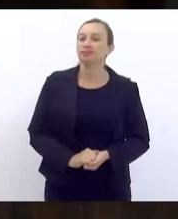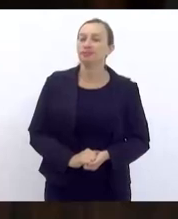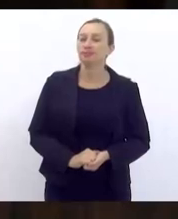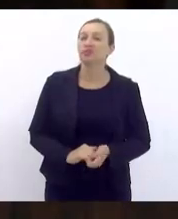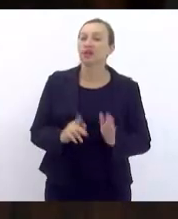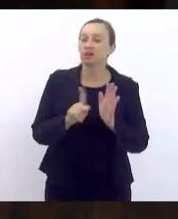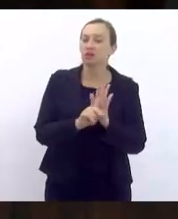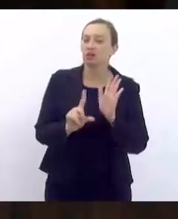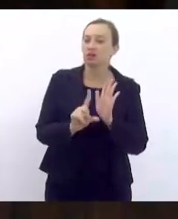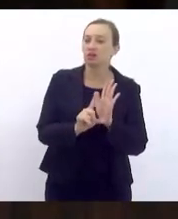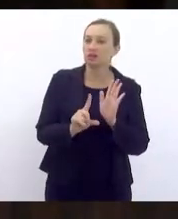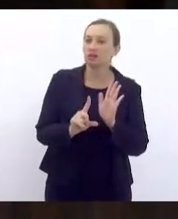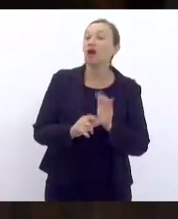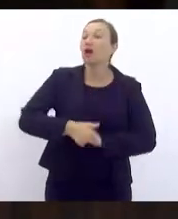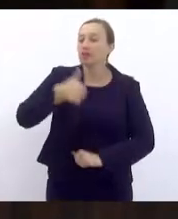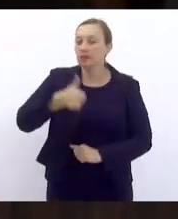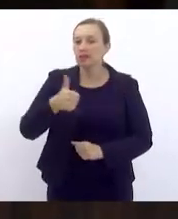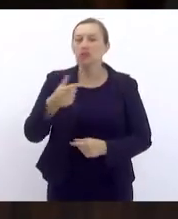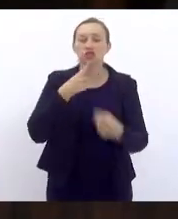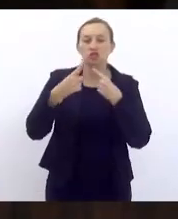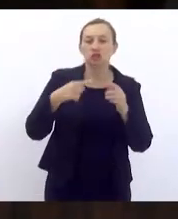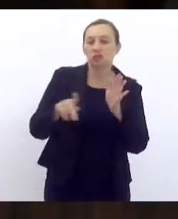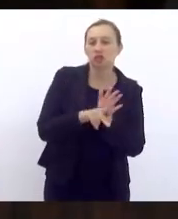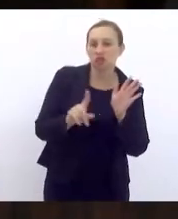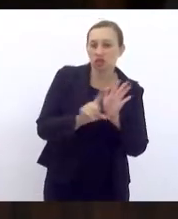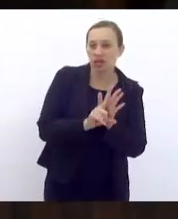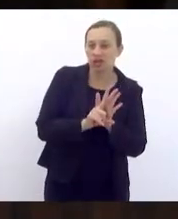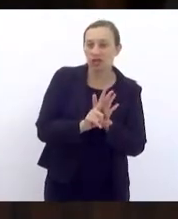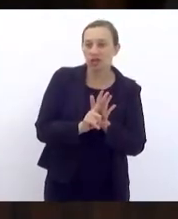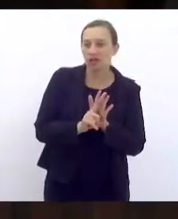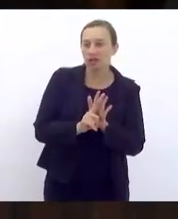projeto de lei em primeira discussão, projeto de lei